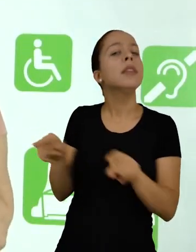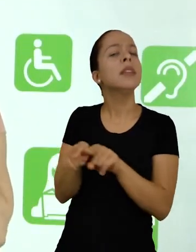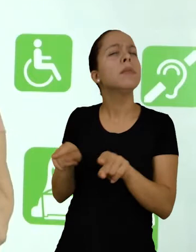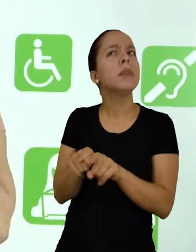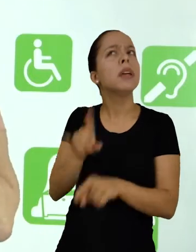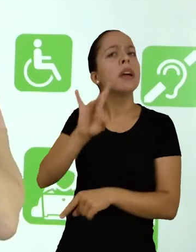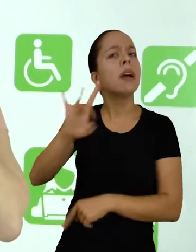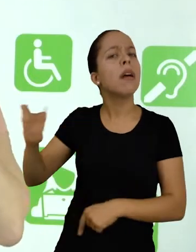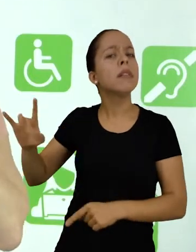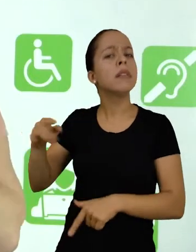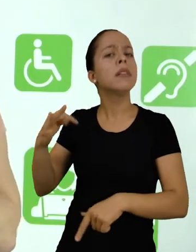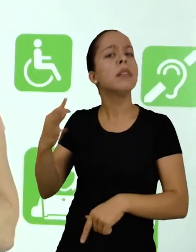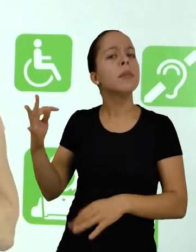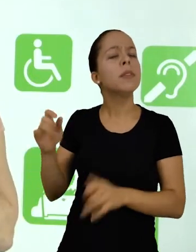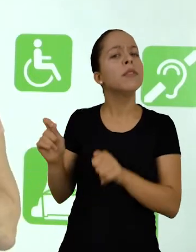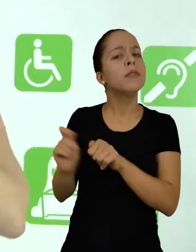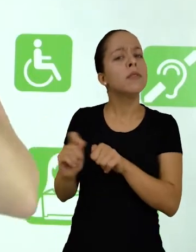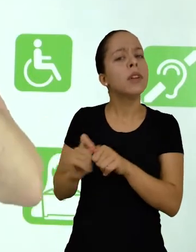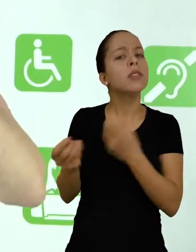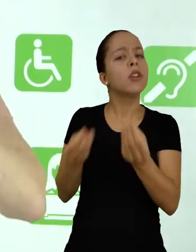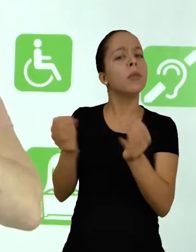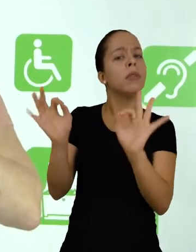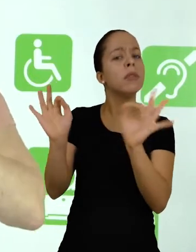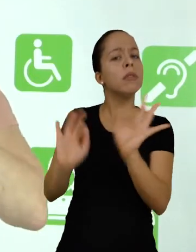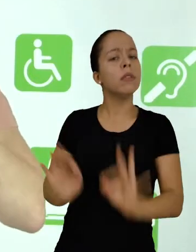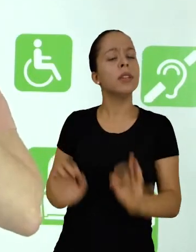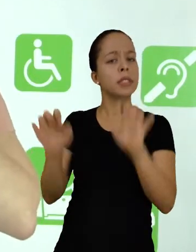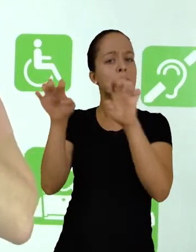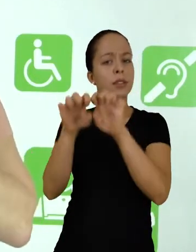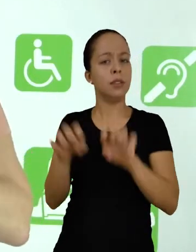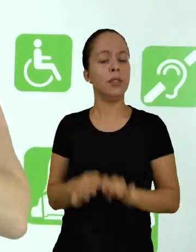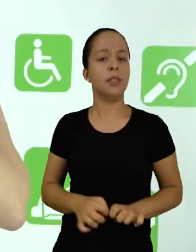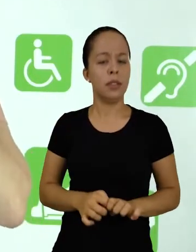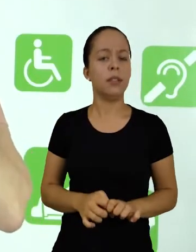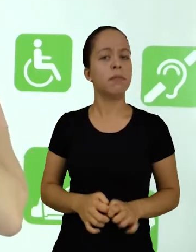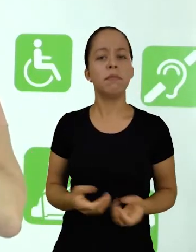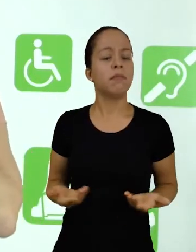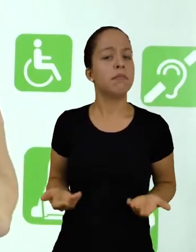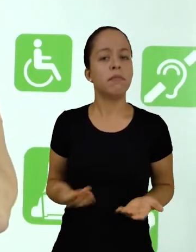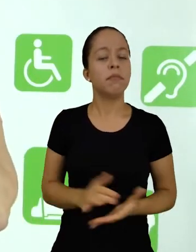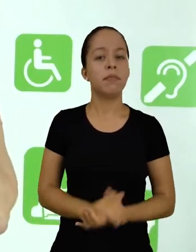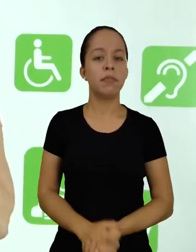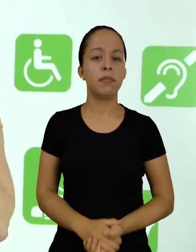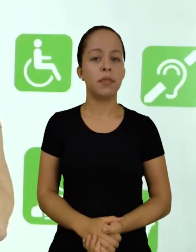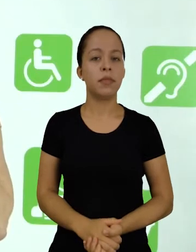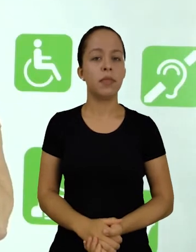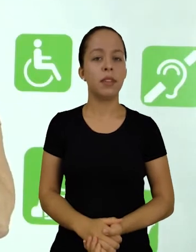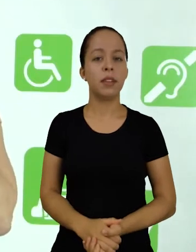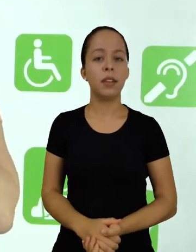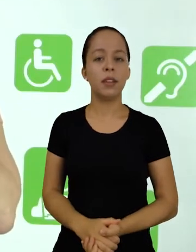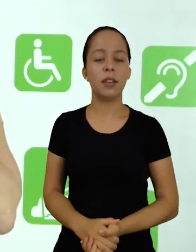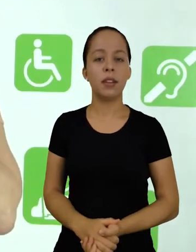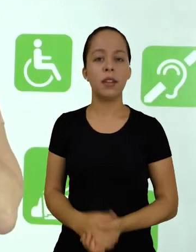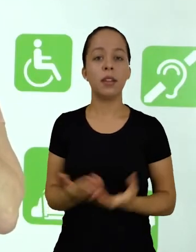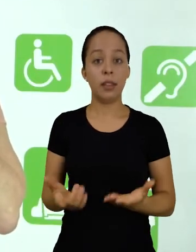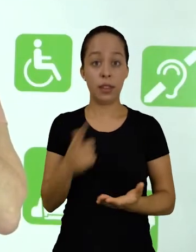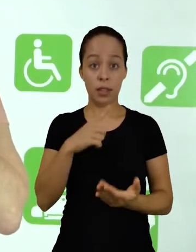trabalhos, em que consiste cada um, como estruturar essas normas técnicas, como utilizá-las,